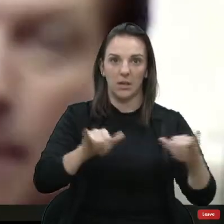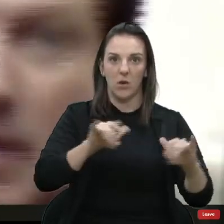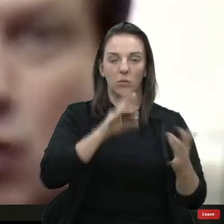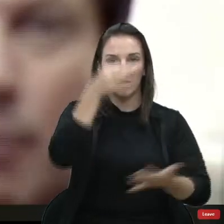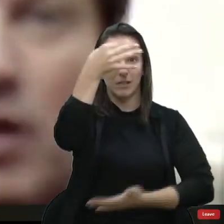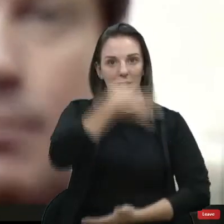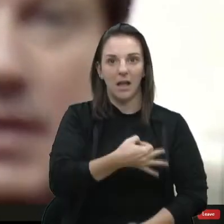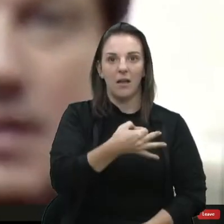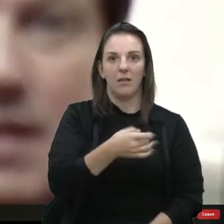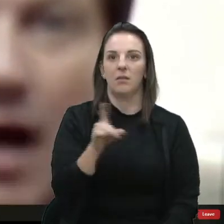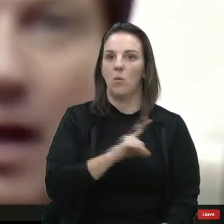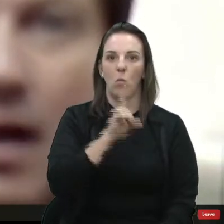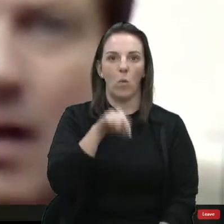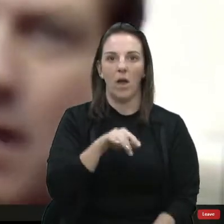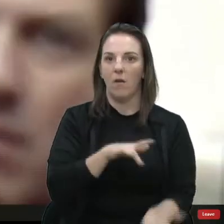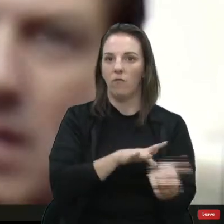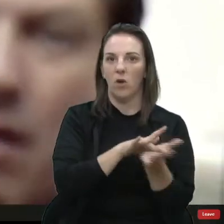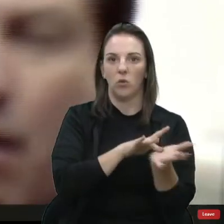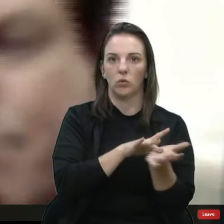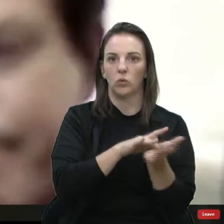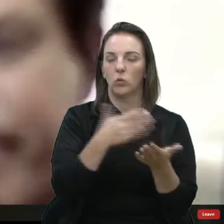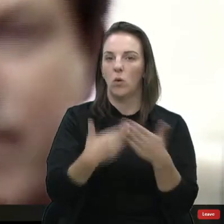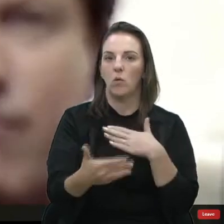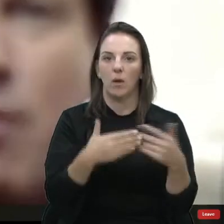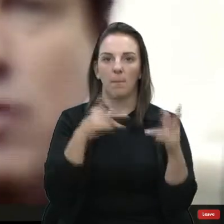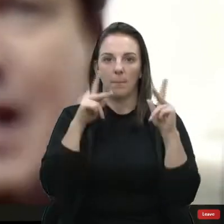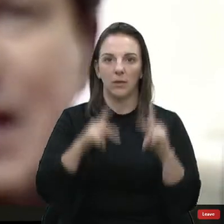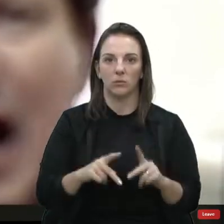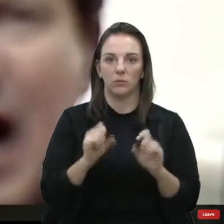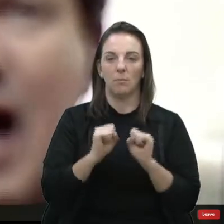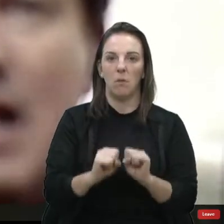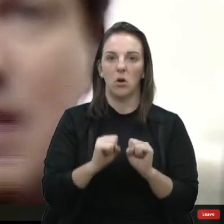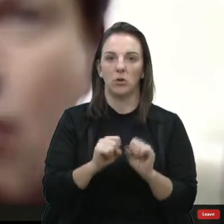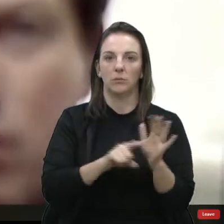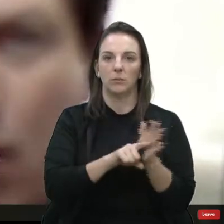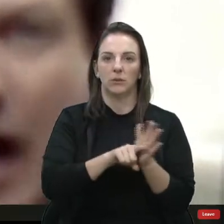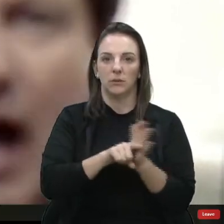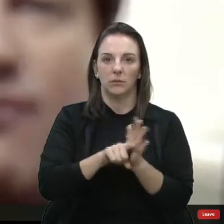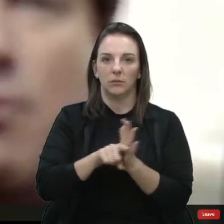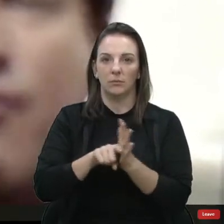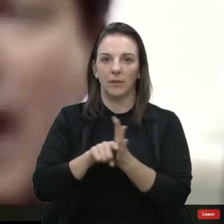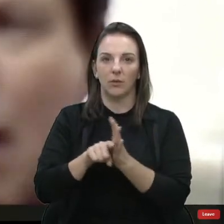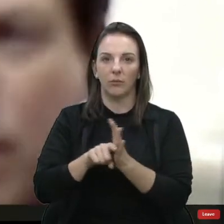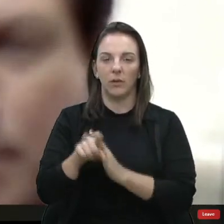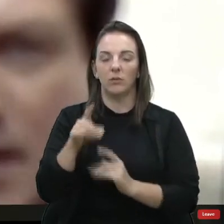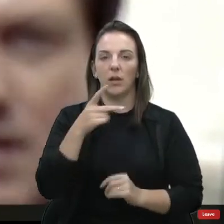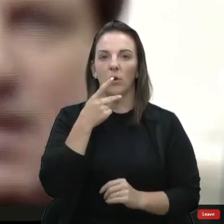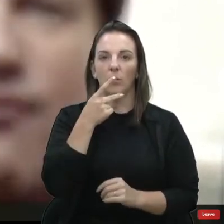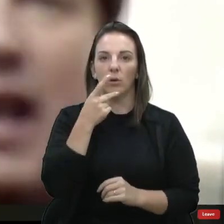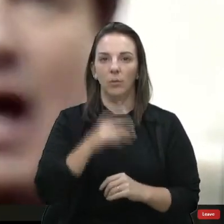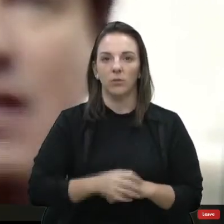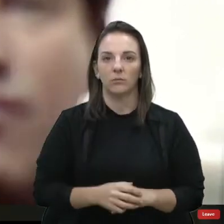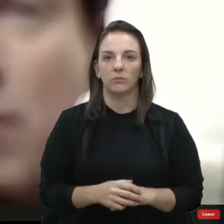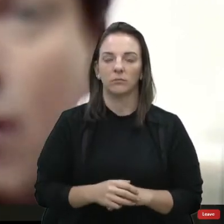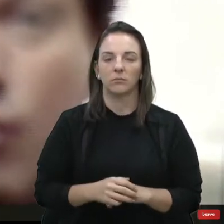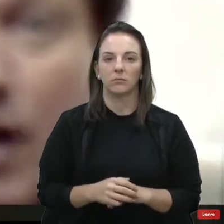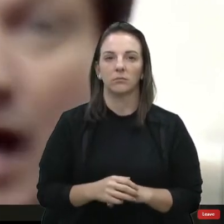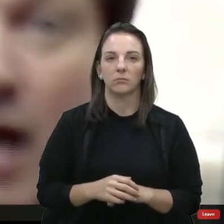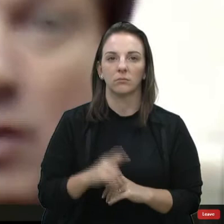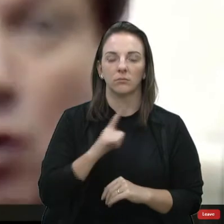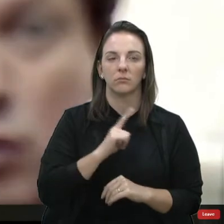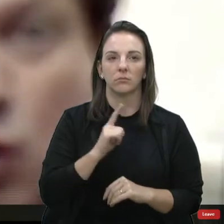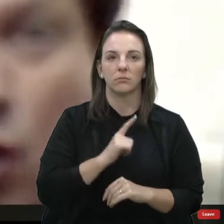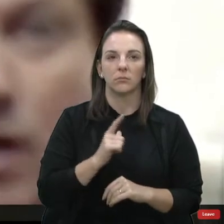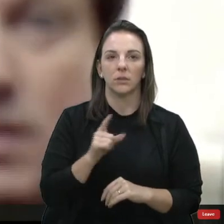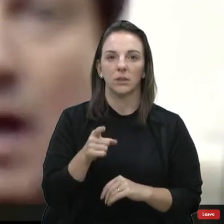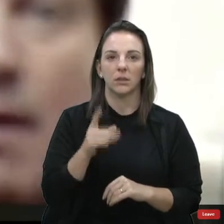Qualquer pessoa pode pesquisar. Então, assim, vamos tentar se controlar, vamos falar o que precisa ser falado, vamos encontrar